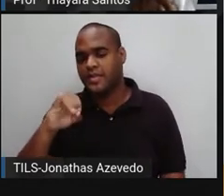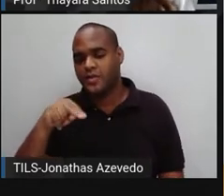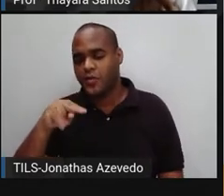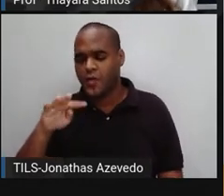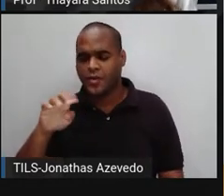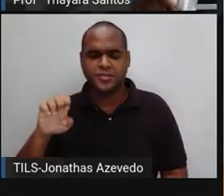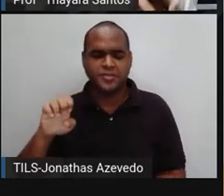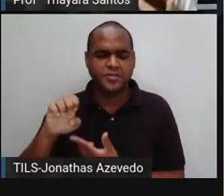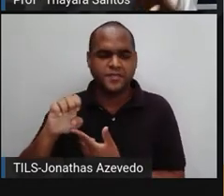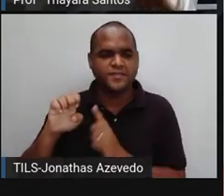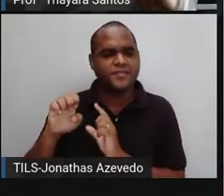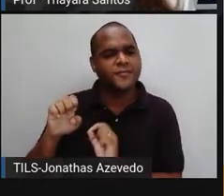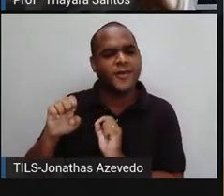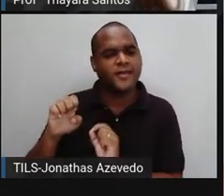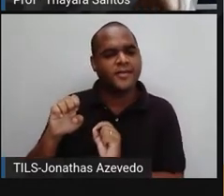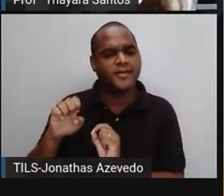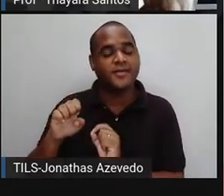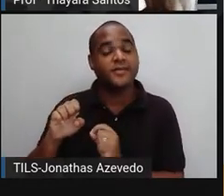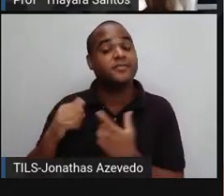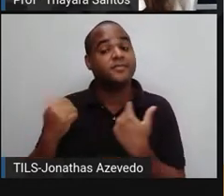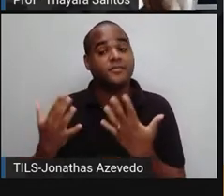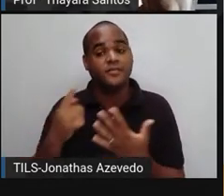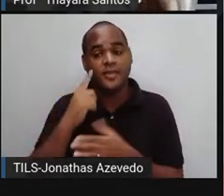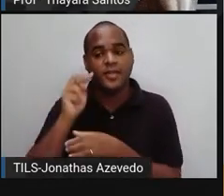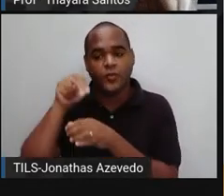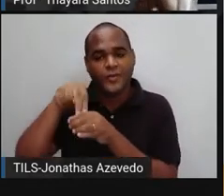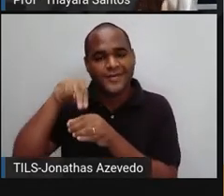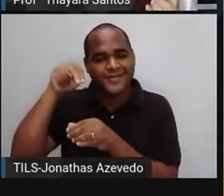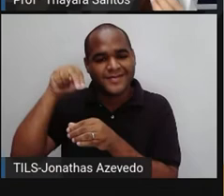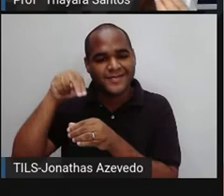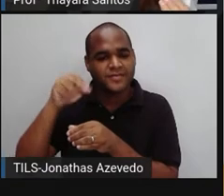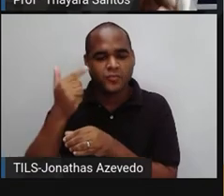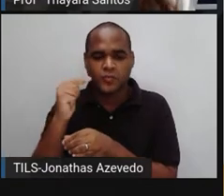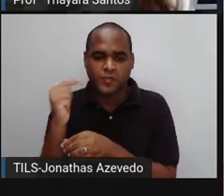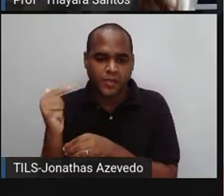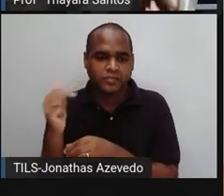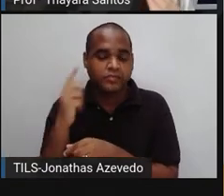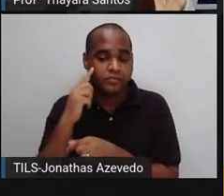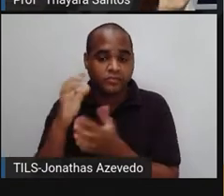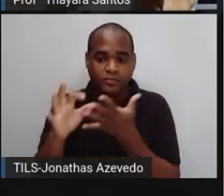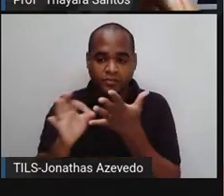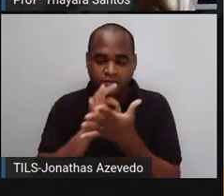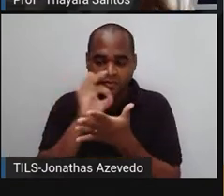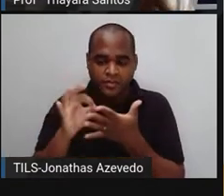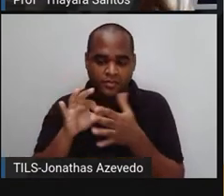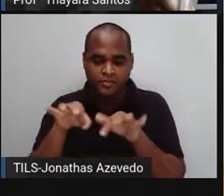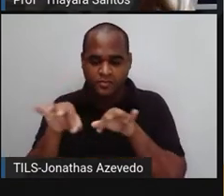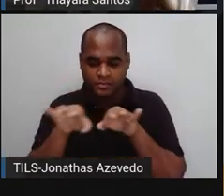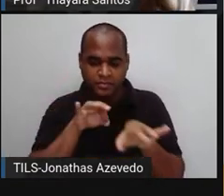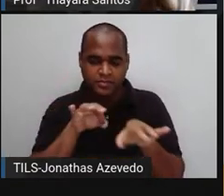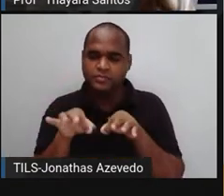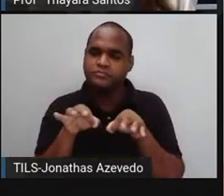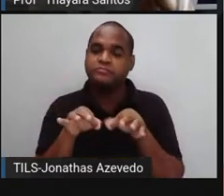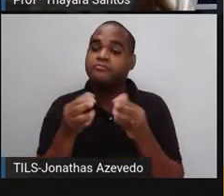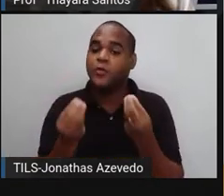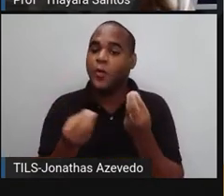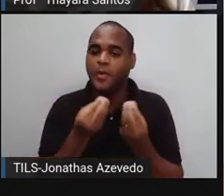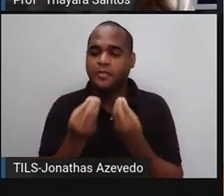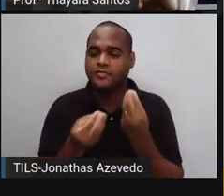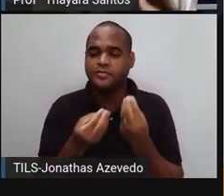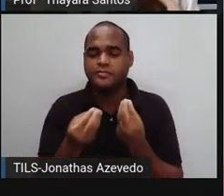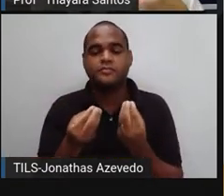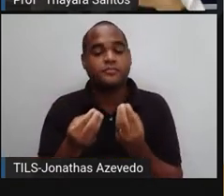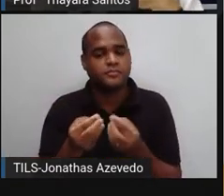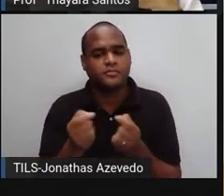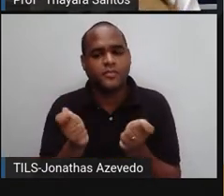procariontes? Quer dizer que elas não têm núcleo. Elas são células organizadas de forma